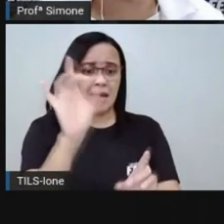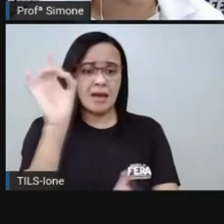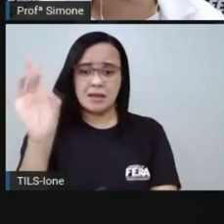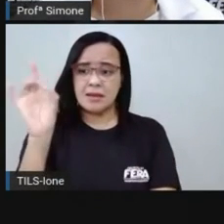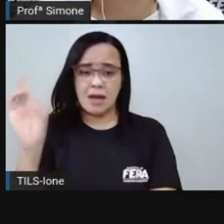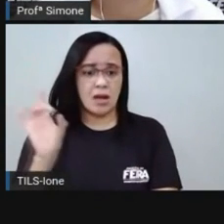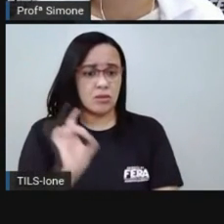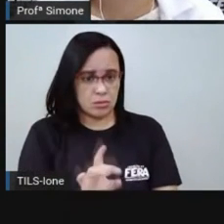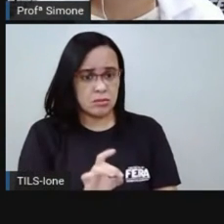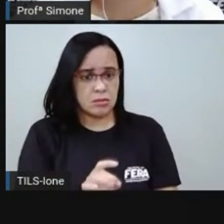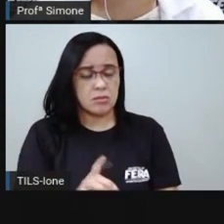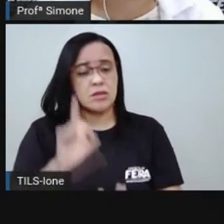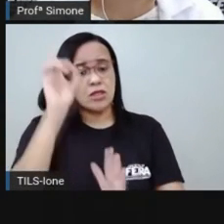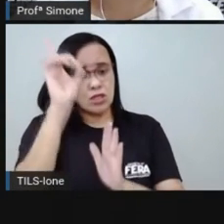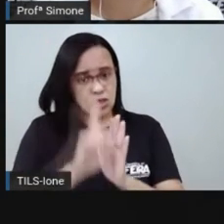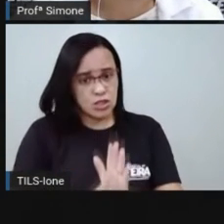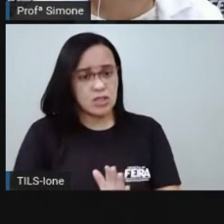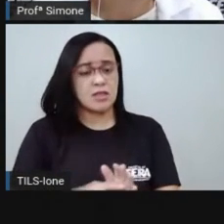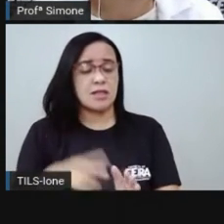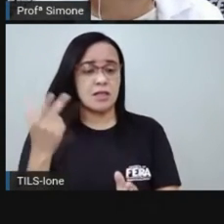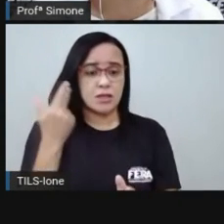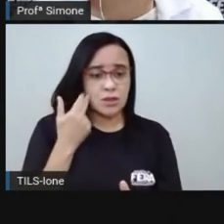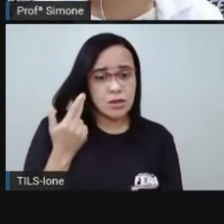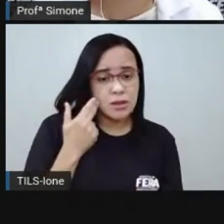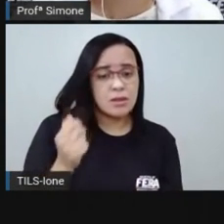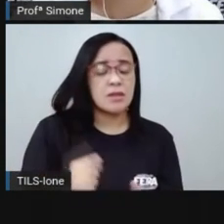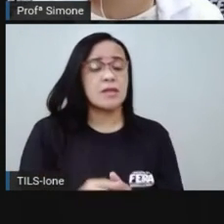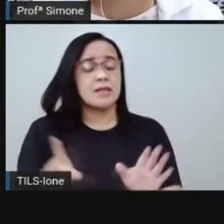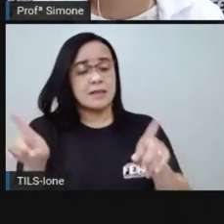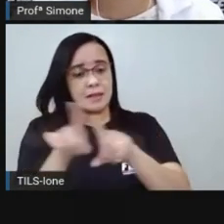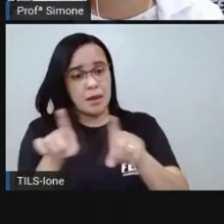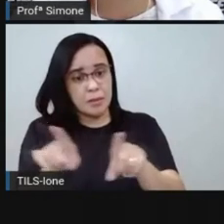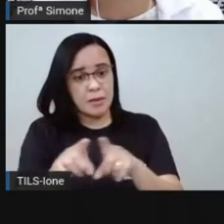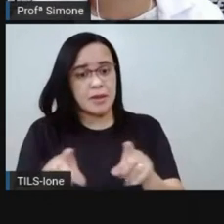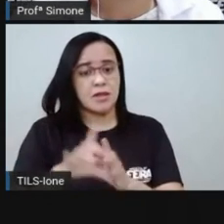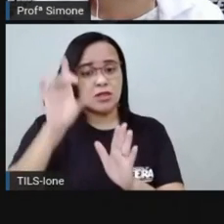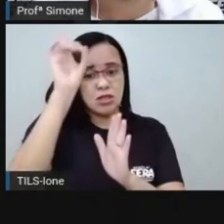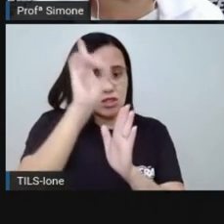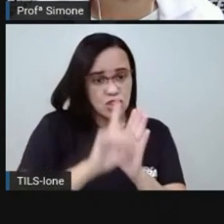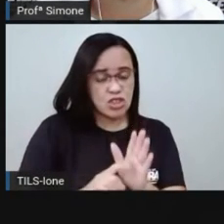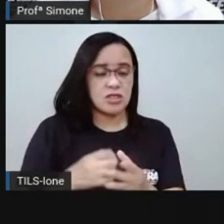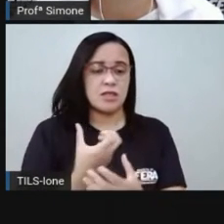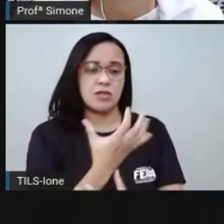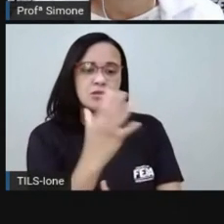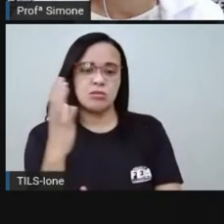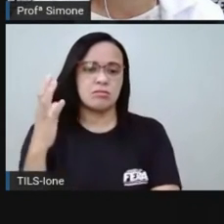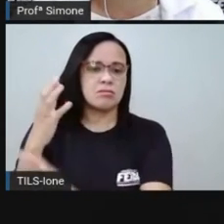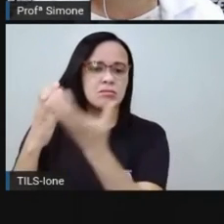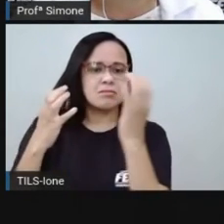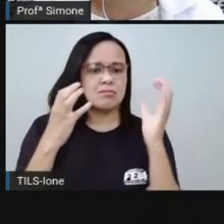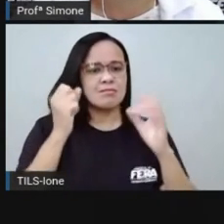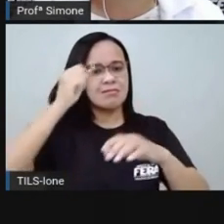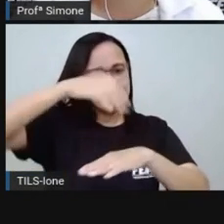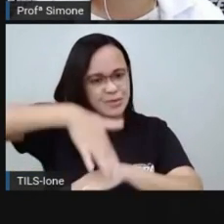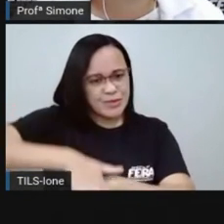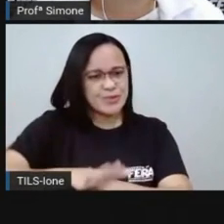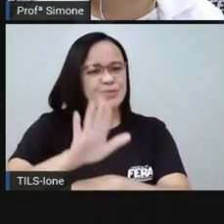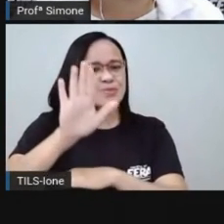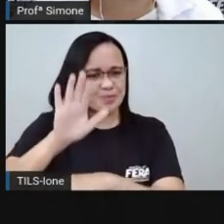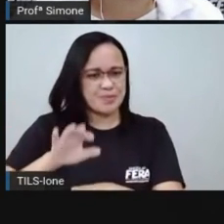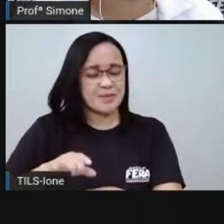naturais os direitos da natureza da preservação ambiental e ecológica e a